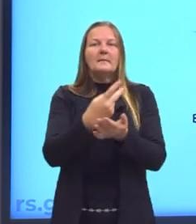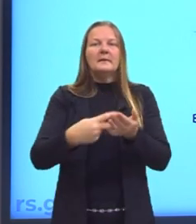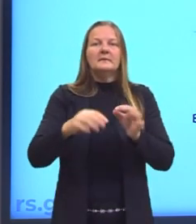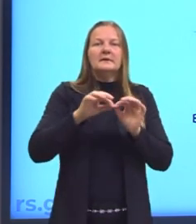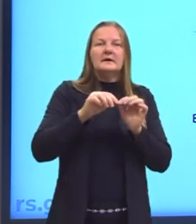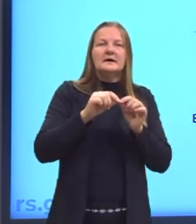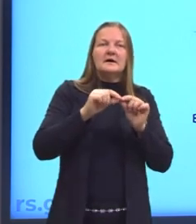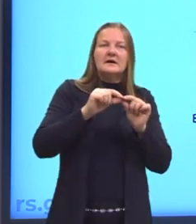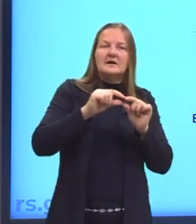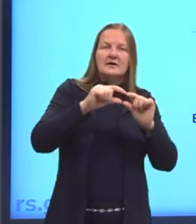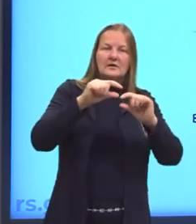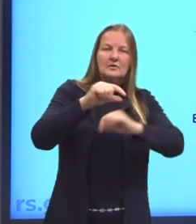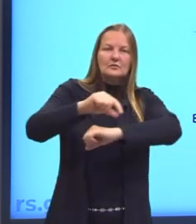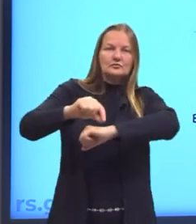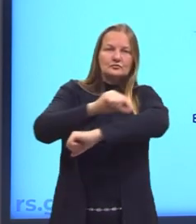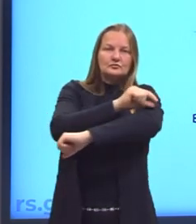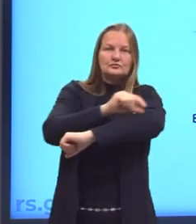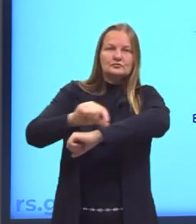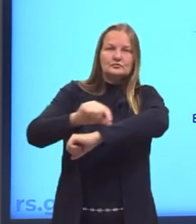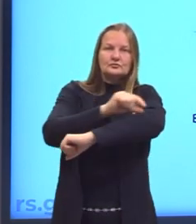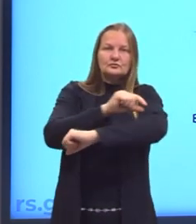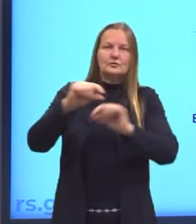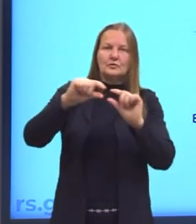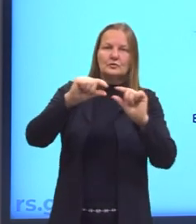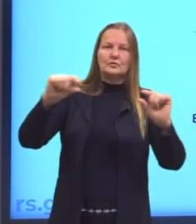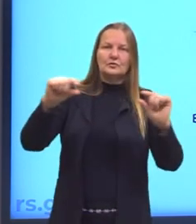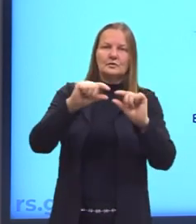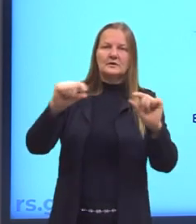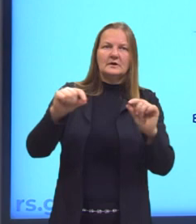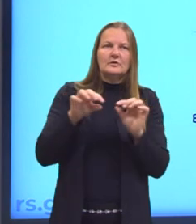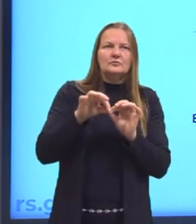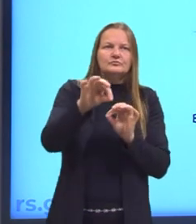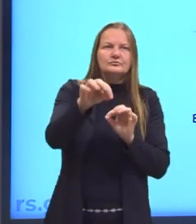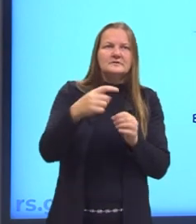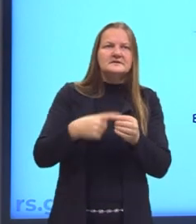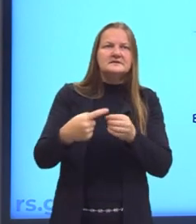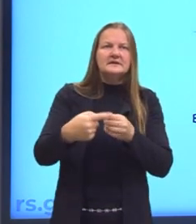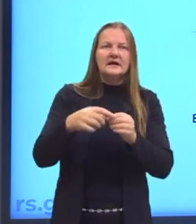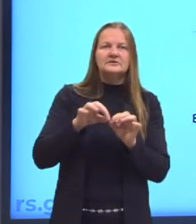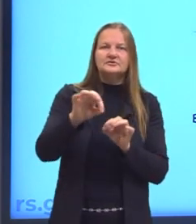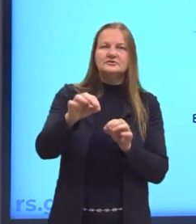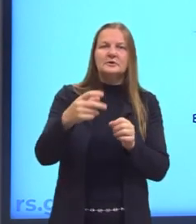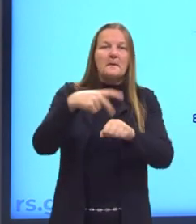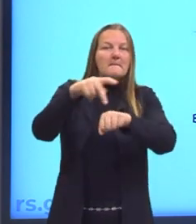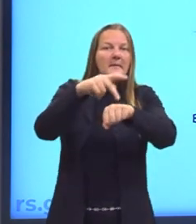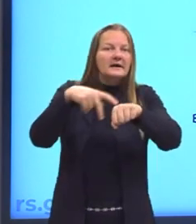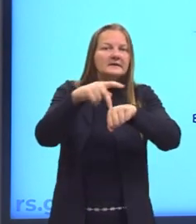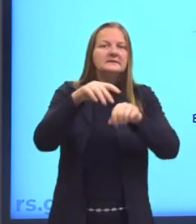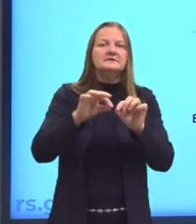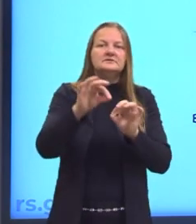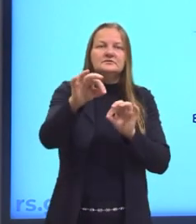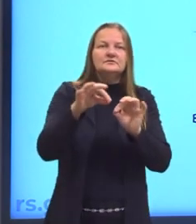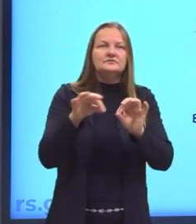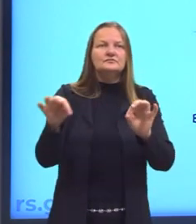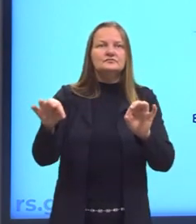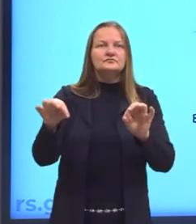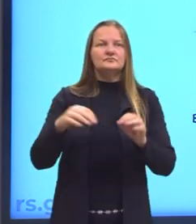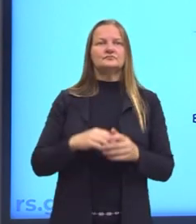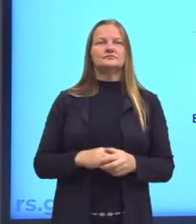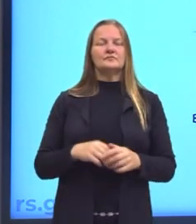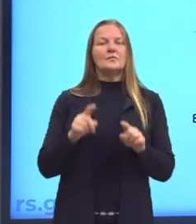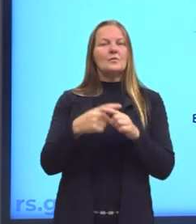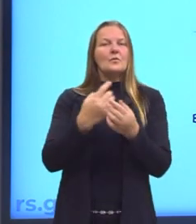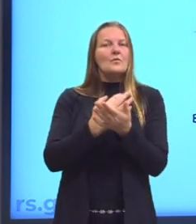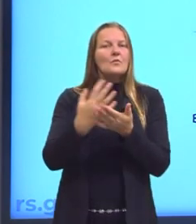régua, nós conseguimos medir a distância ali entre duas cidades, entre dois países, enfim. E a partir